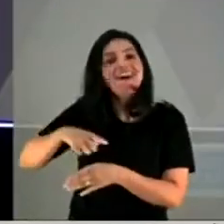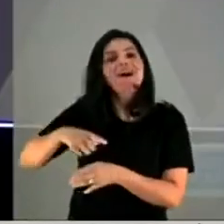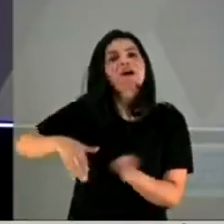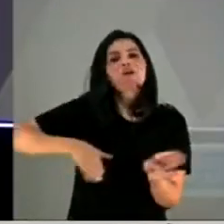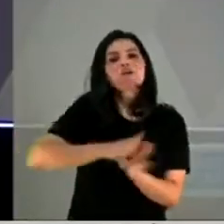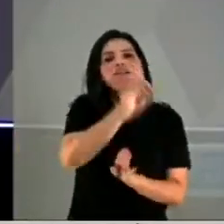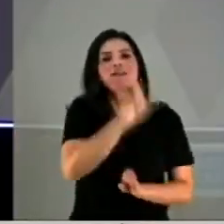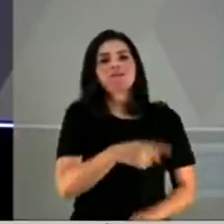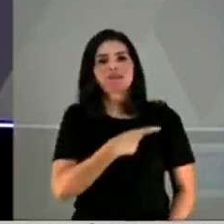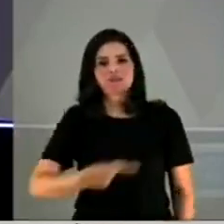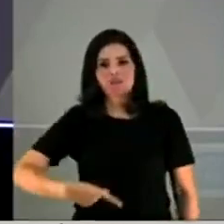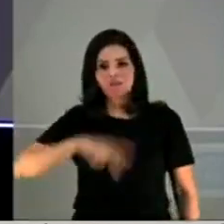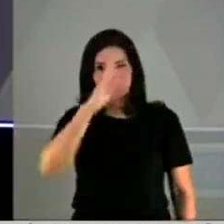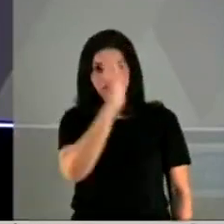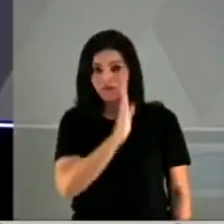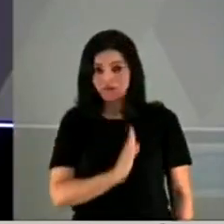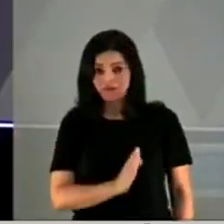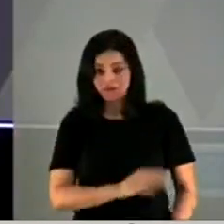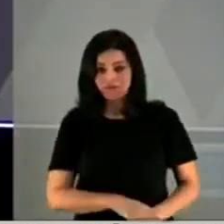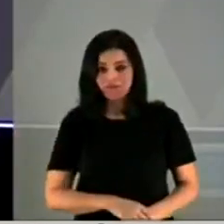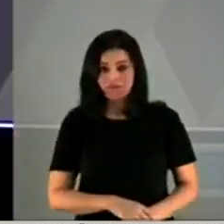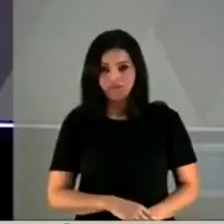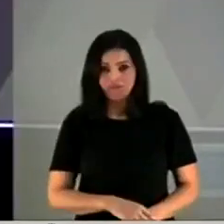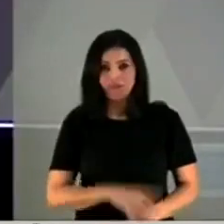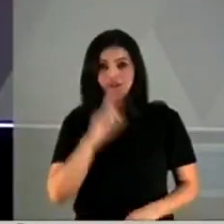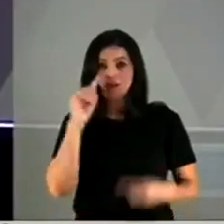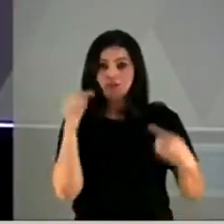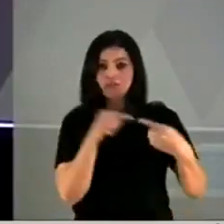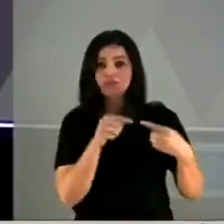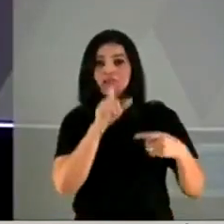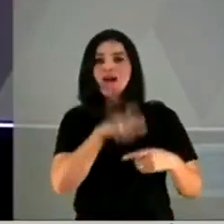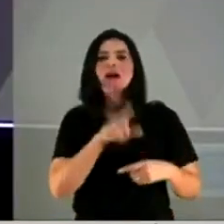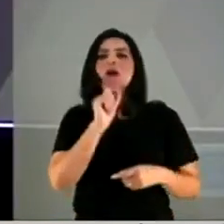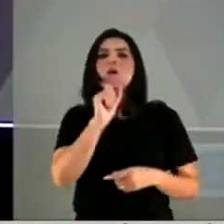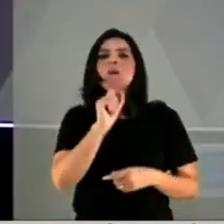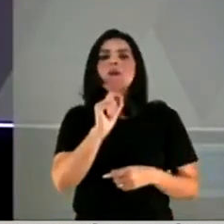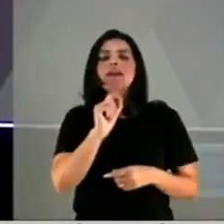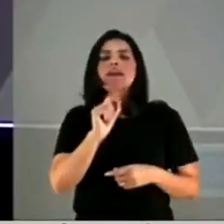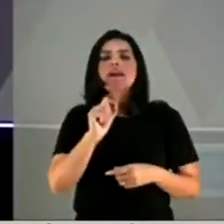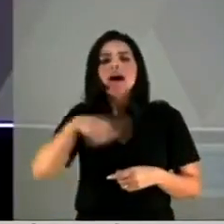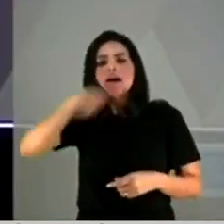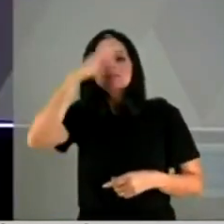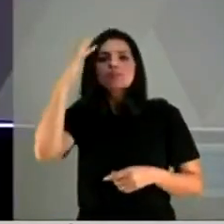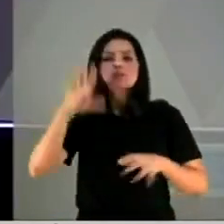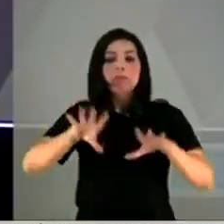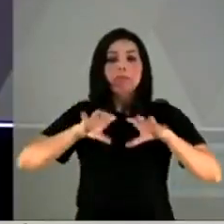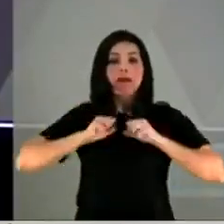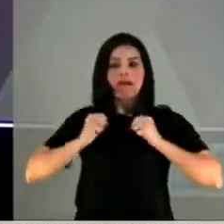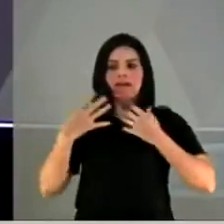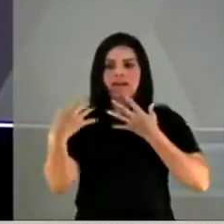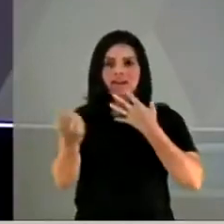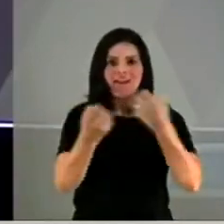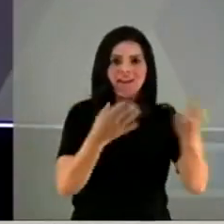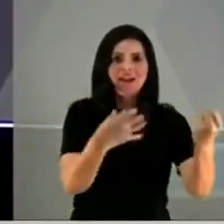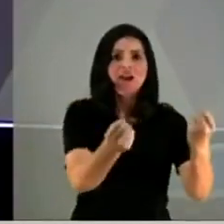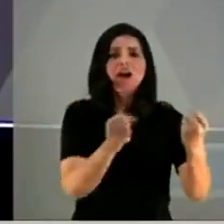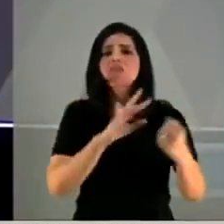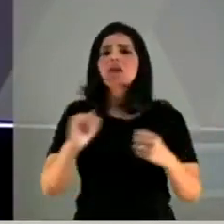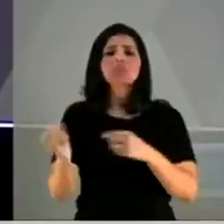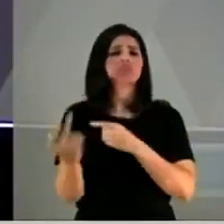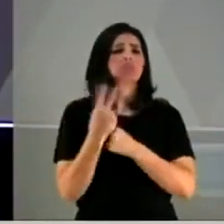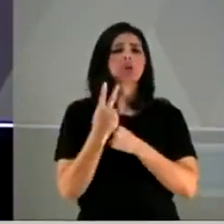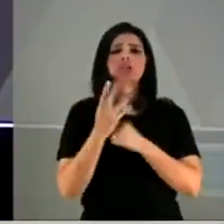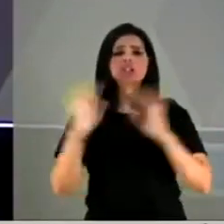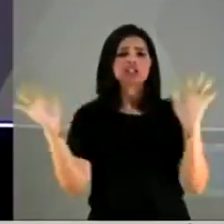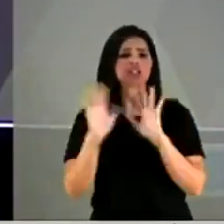República para que fosse atingida a imunidade de rebanho pela contaminação natural no